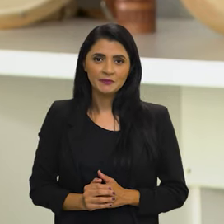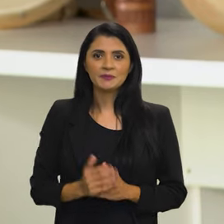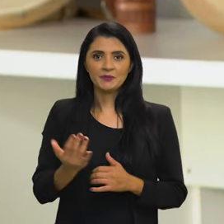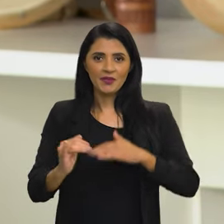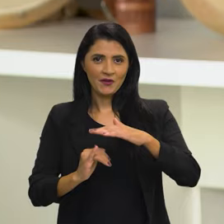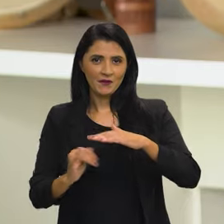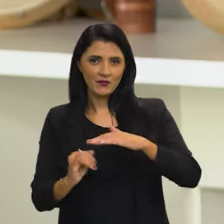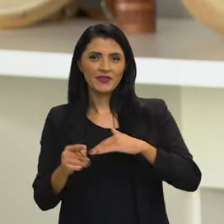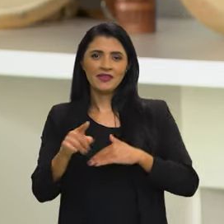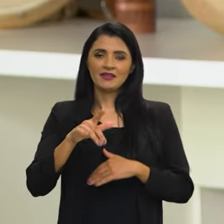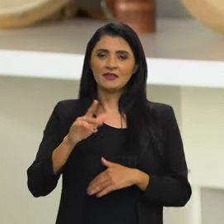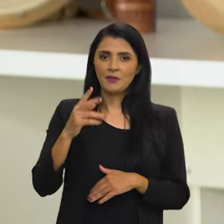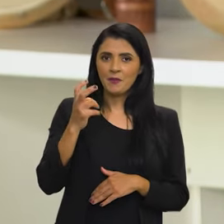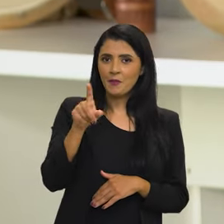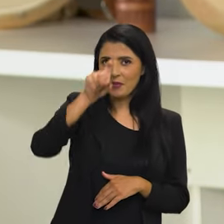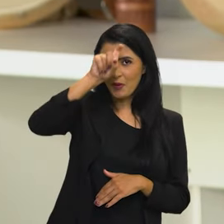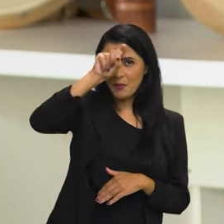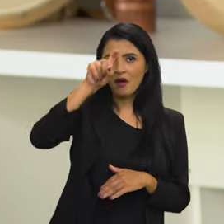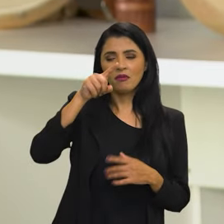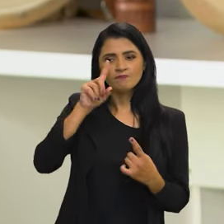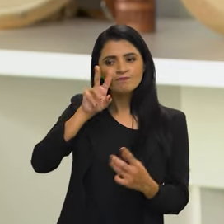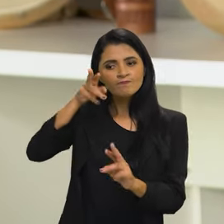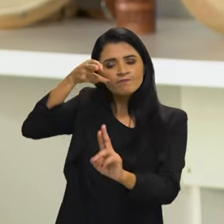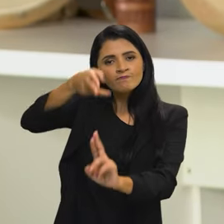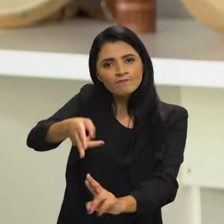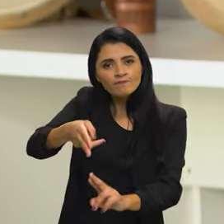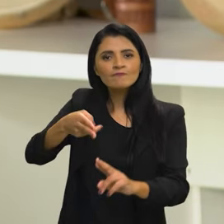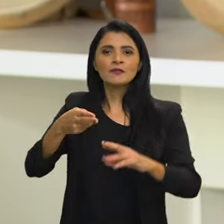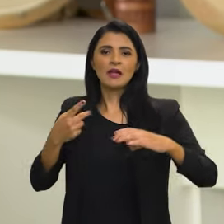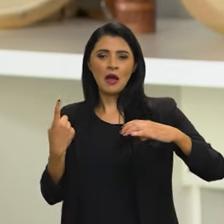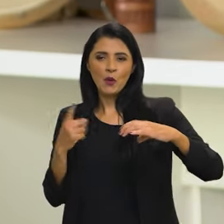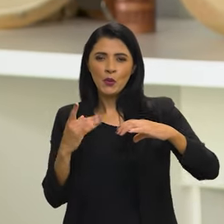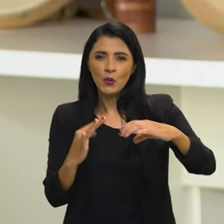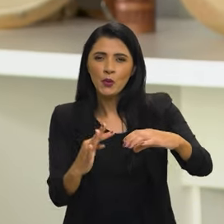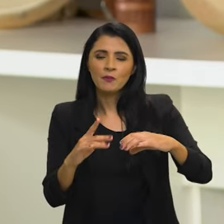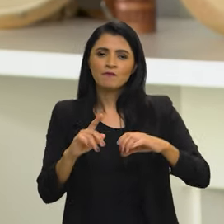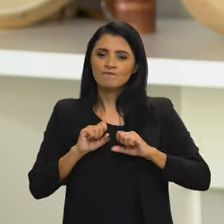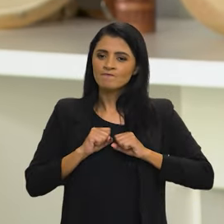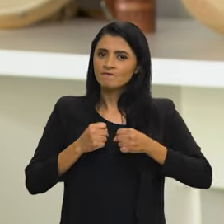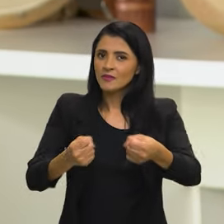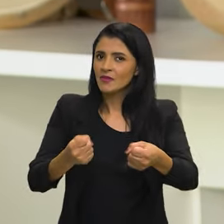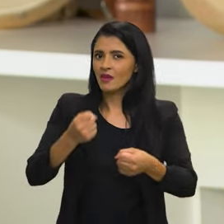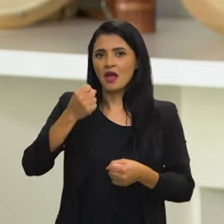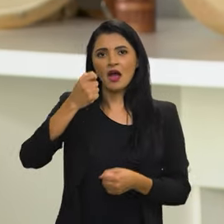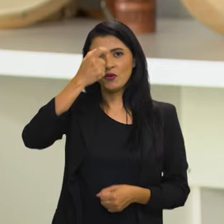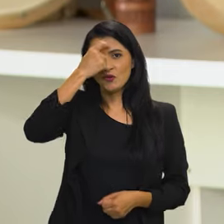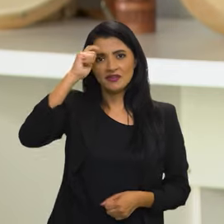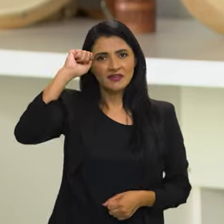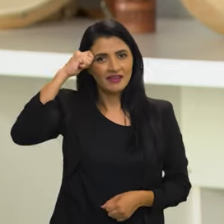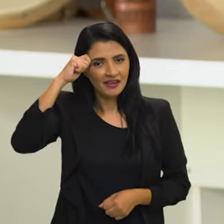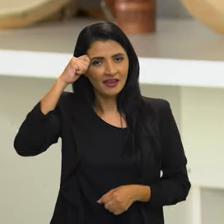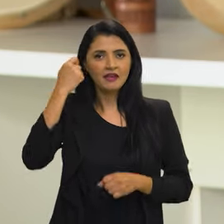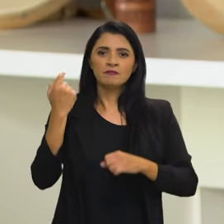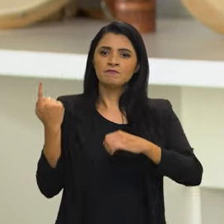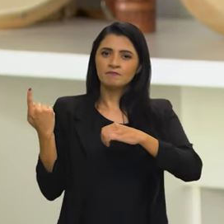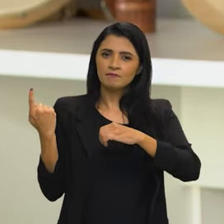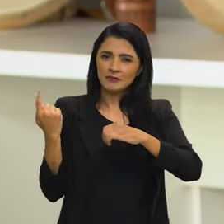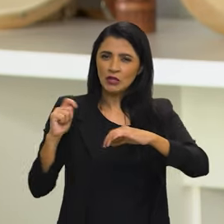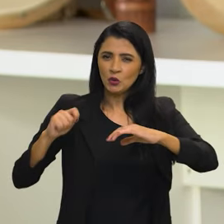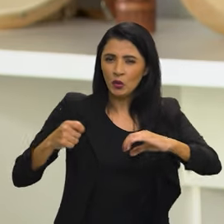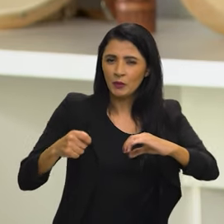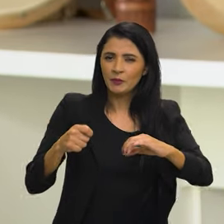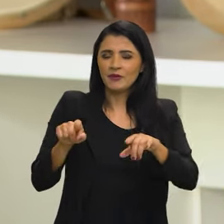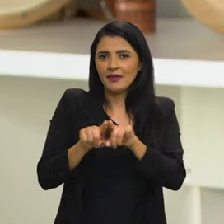A Fundação Cultural Palmares remete à luta quilombola ao quilombismo à consciência negra do quilombismo